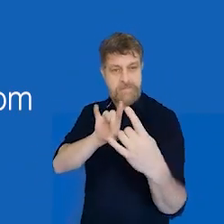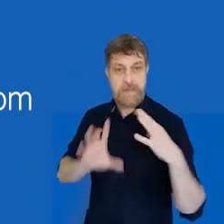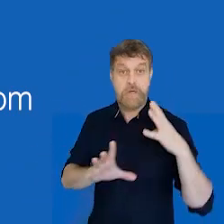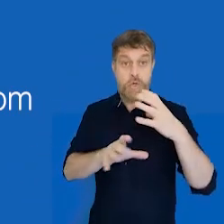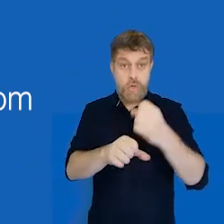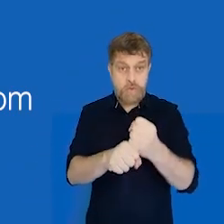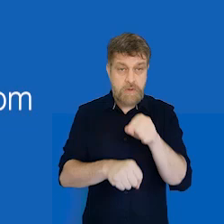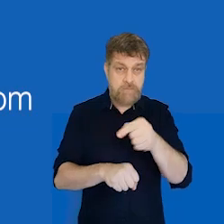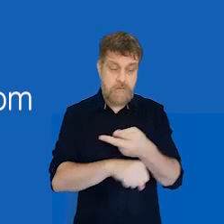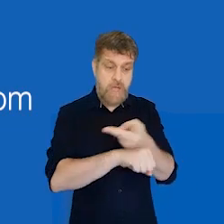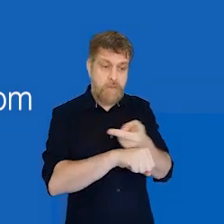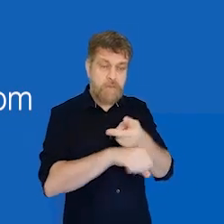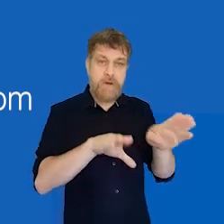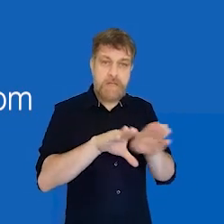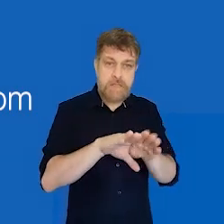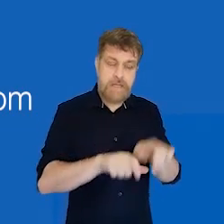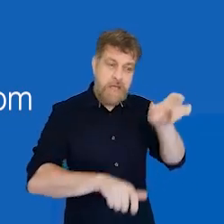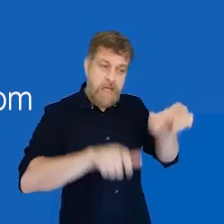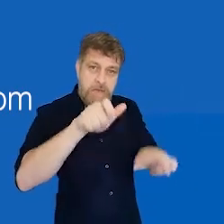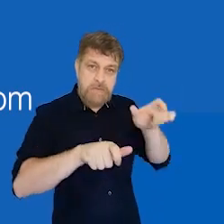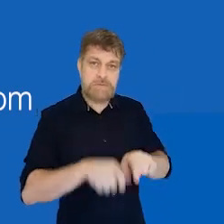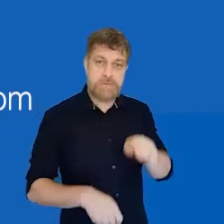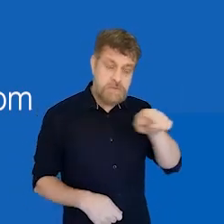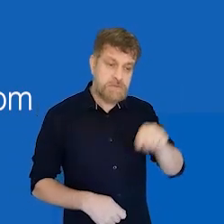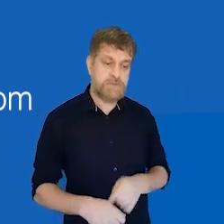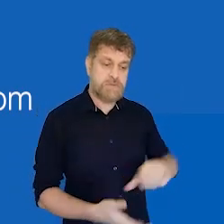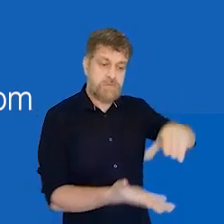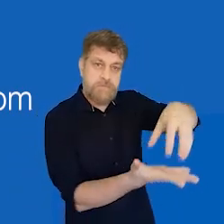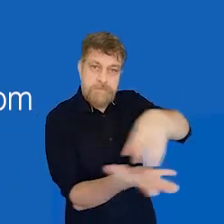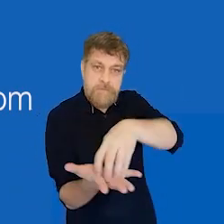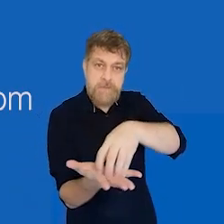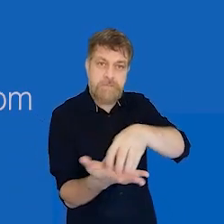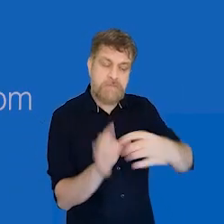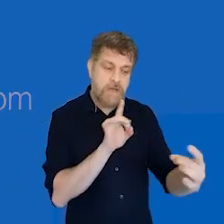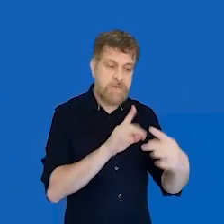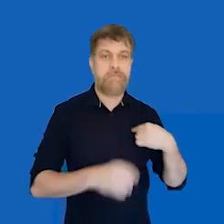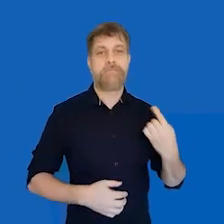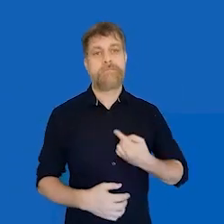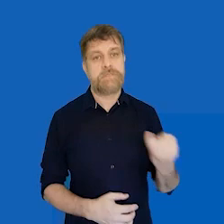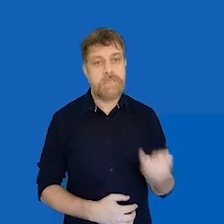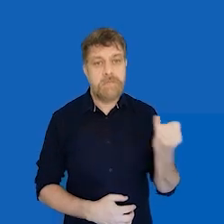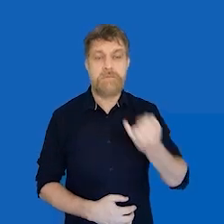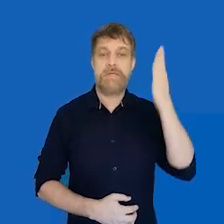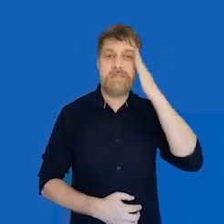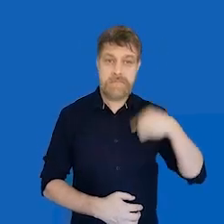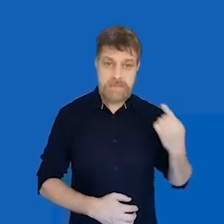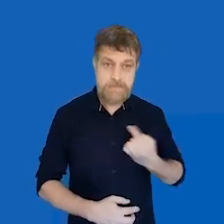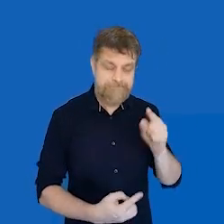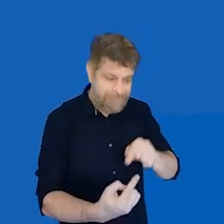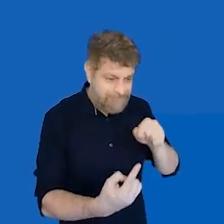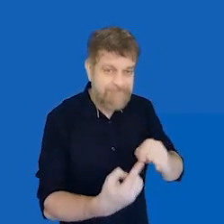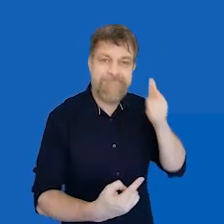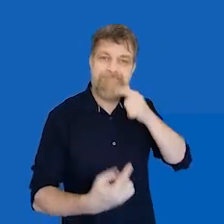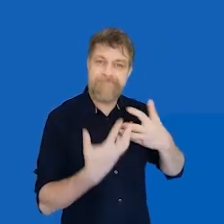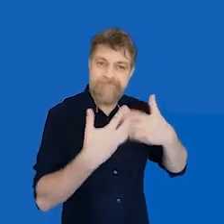vocês também podem procurar pessoas do Iminus Network, da sua unidade, para dar esse feedback. É muito importante para a gente, para saber se a gente está indo no